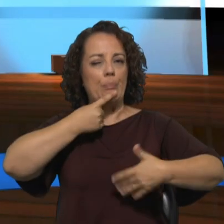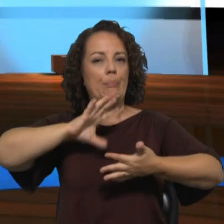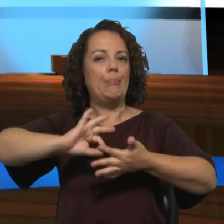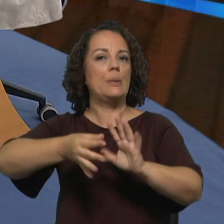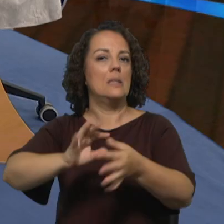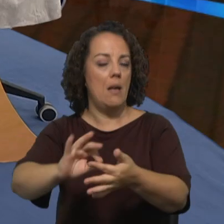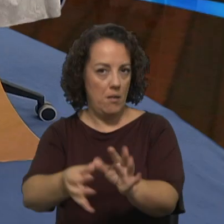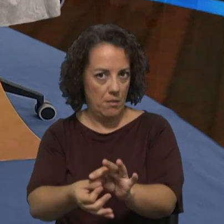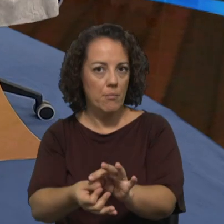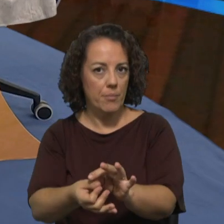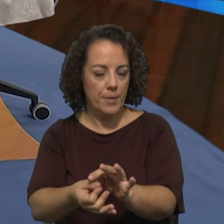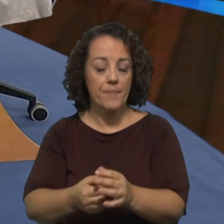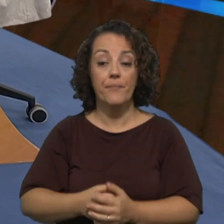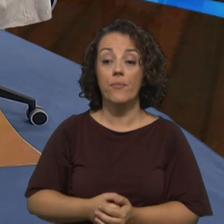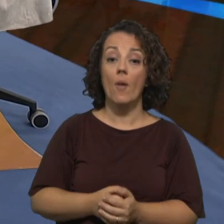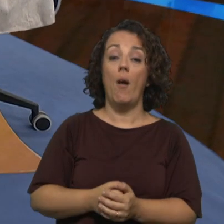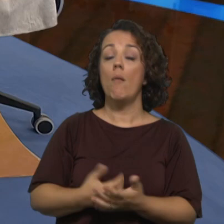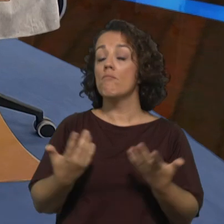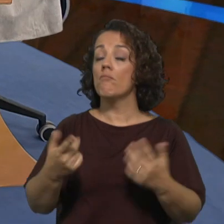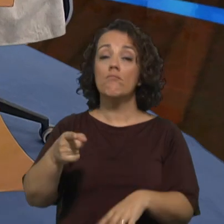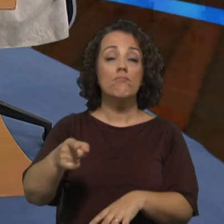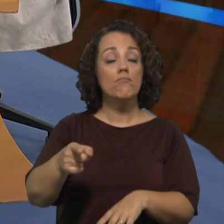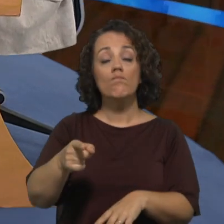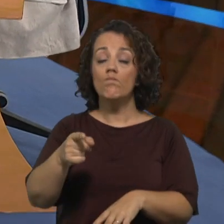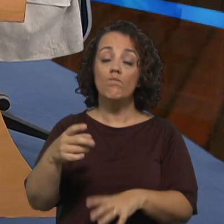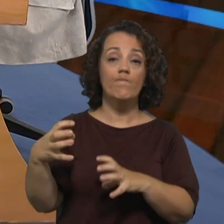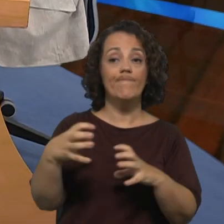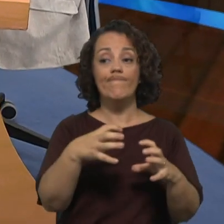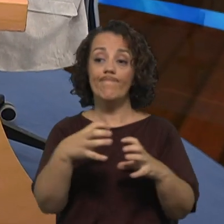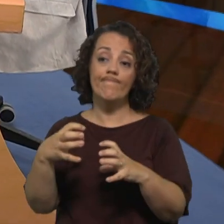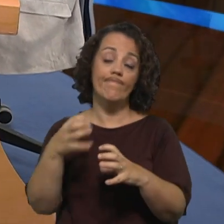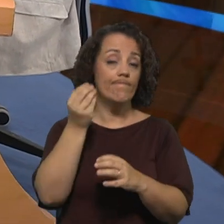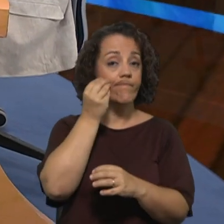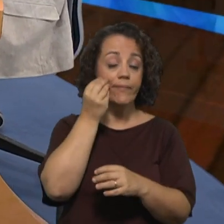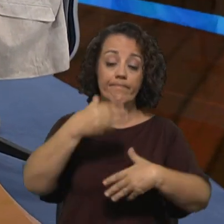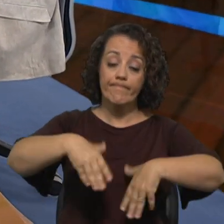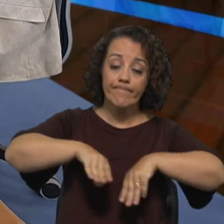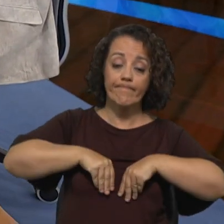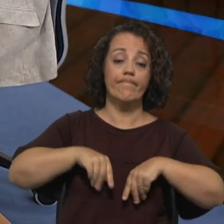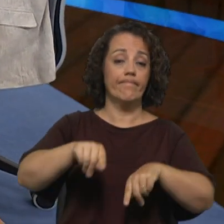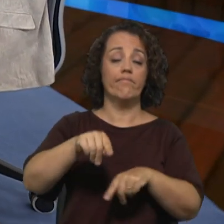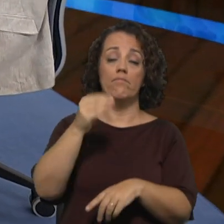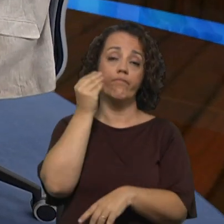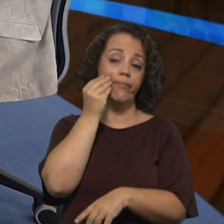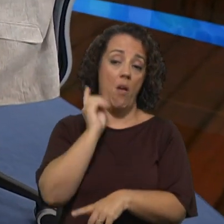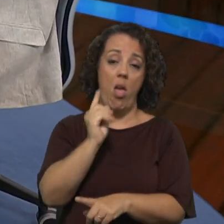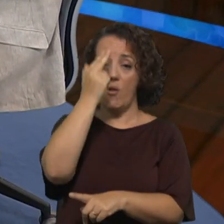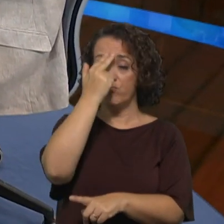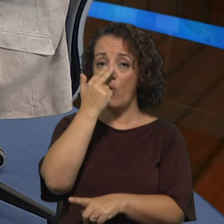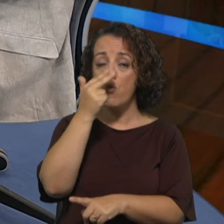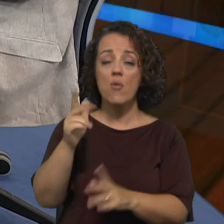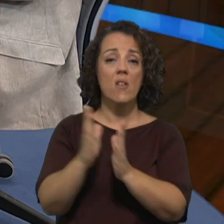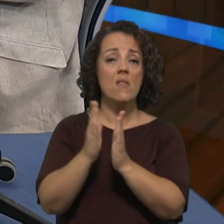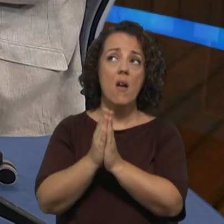Elas são assumidas com naturalidade, porque não há, na história da igreja, nenhum concílio, nenhum encontro sinudal deste